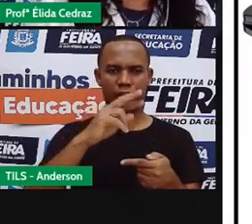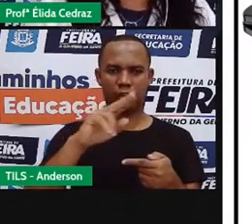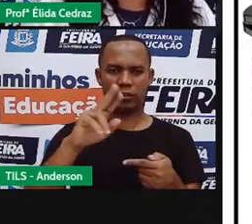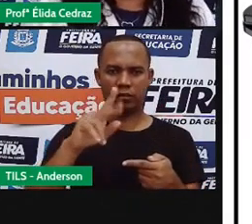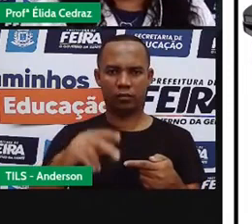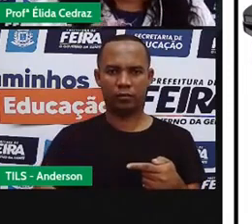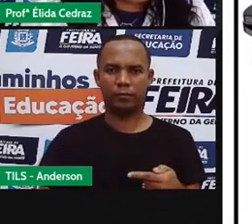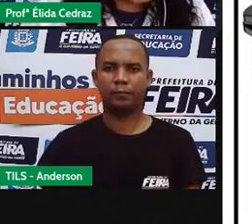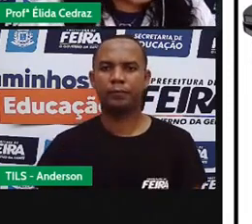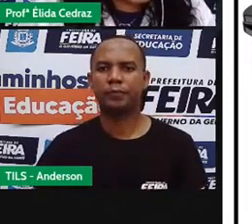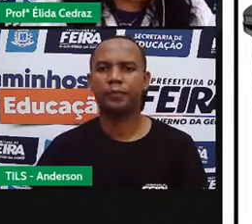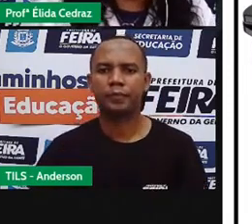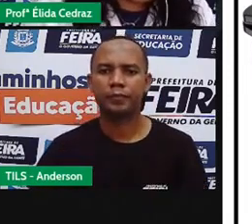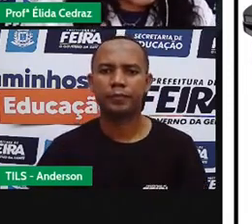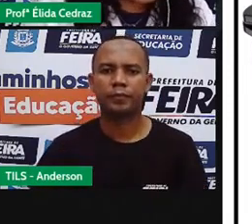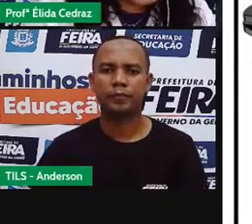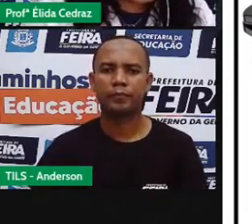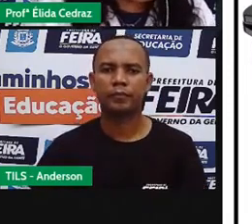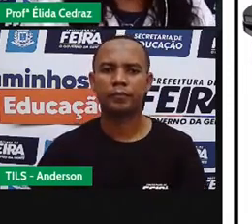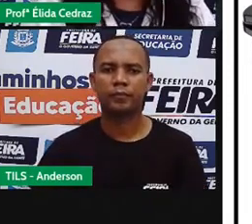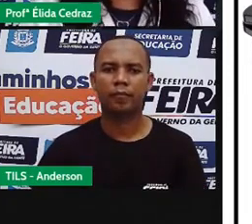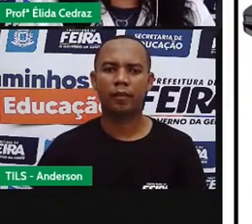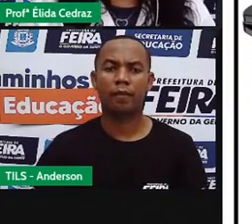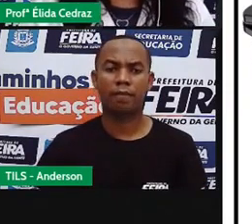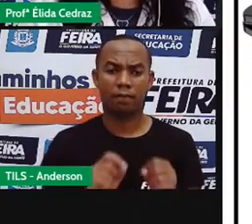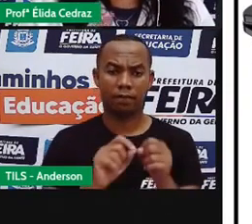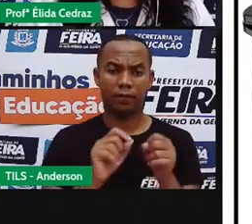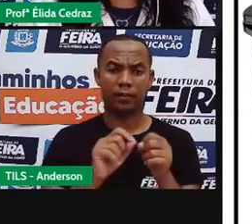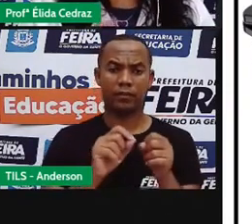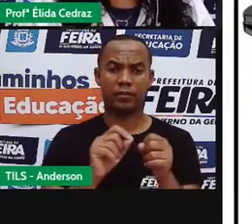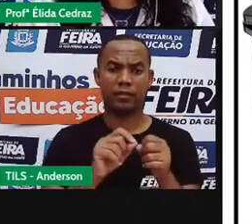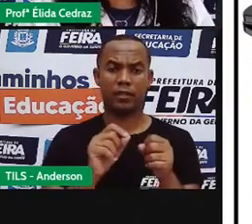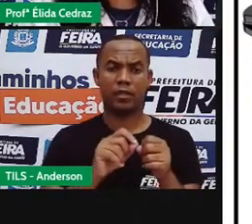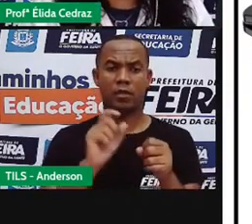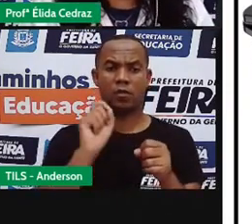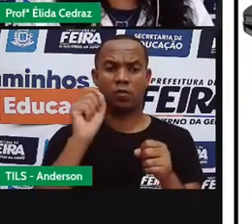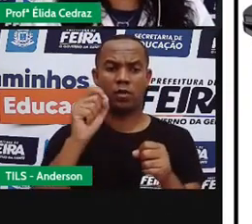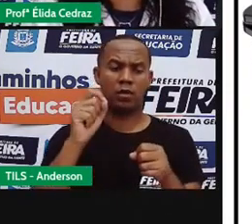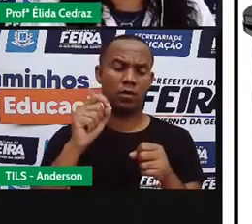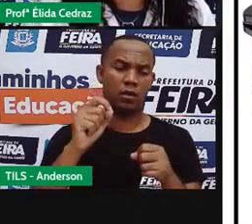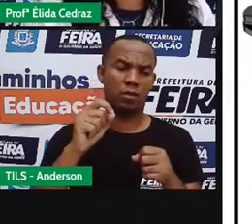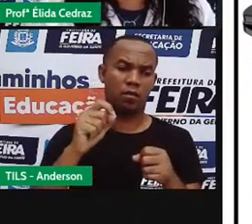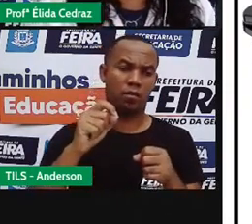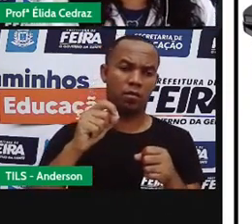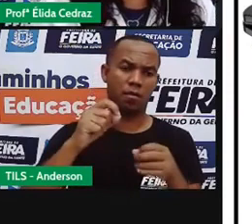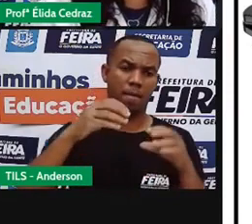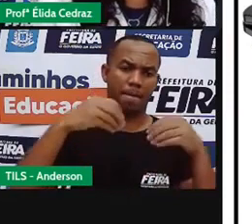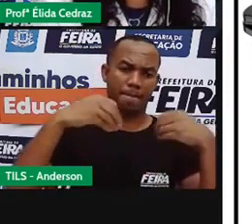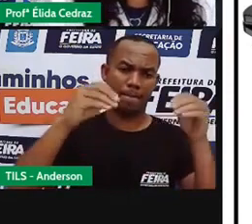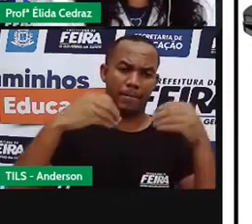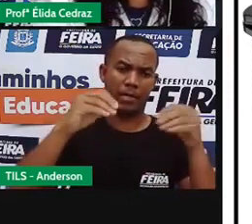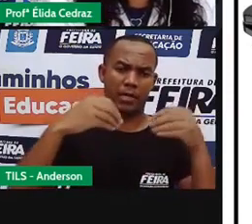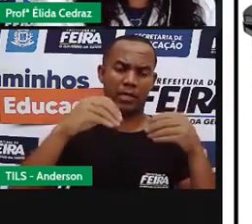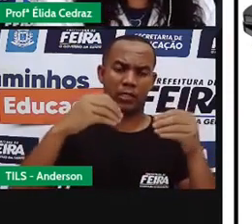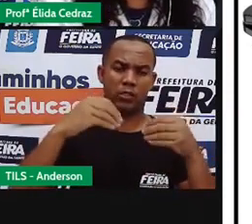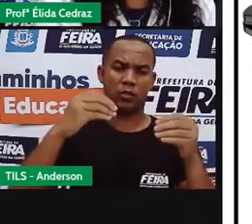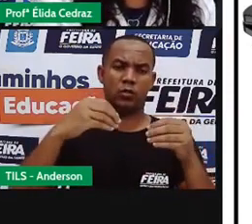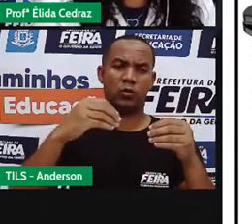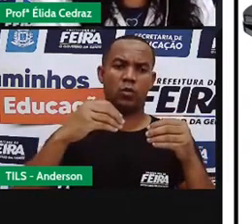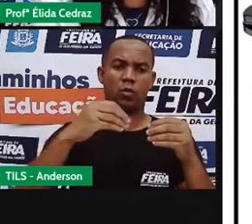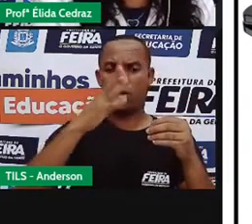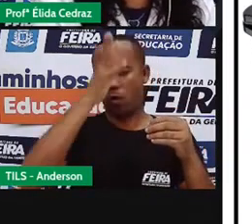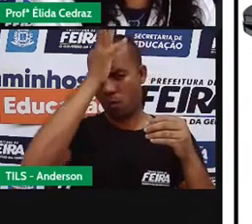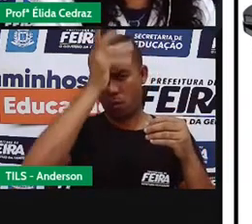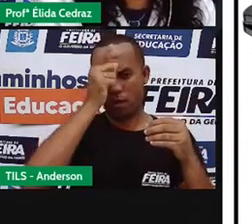A Coca, a Fanta, elas podem sim ficar em traços transparentes. O que compõe